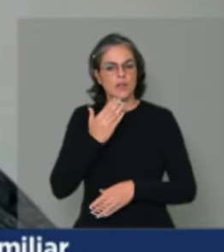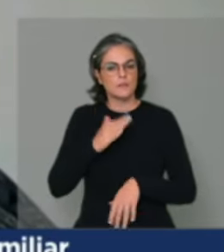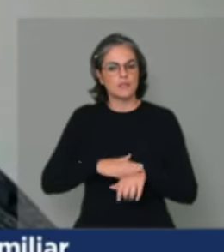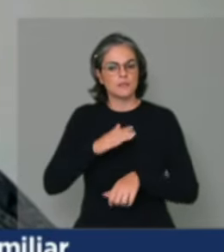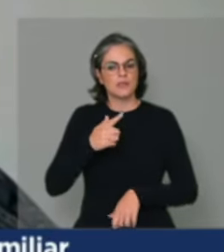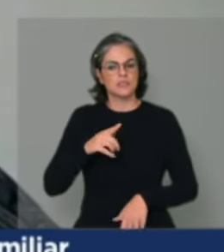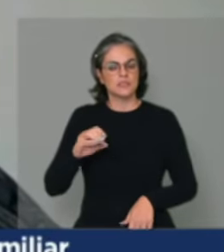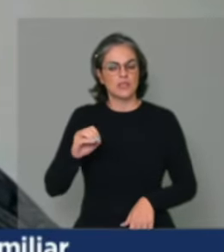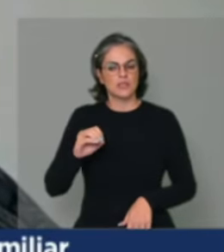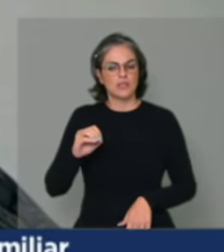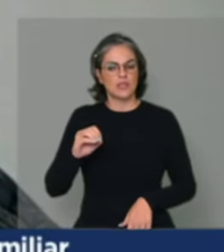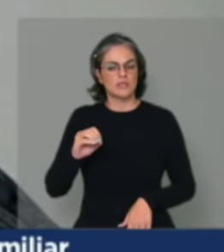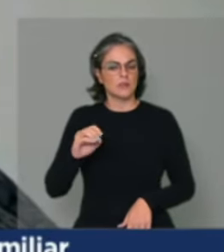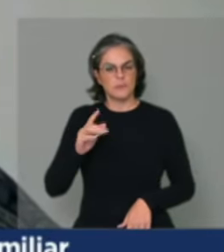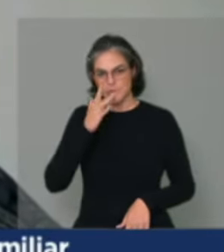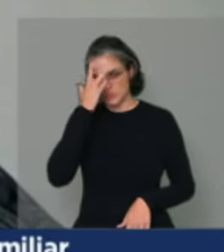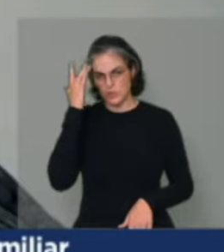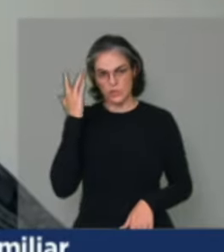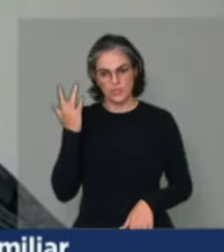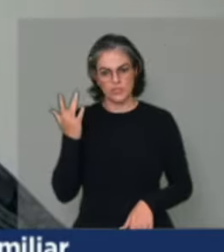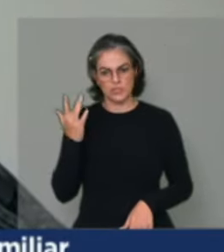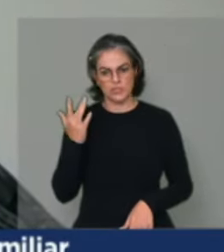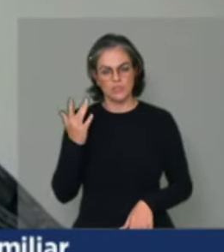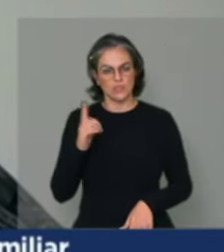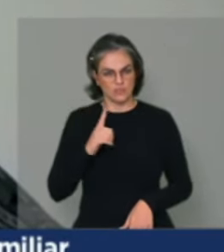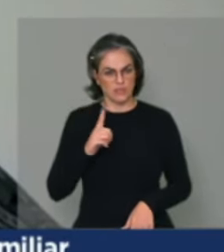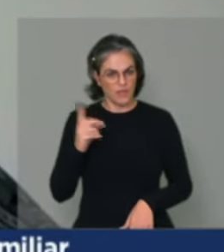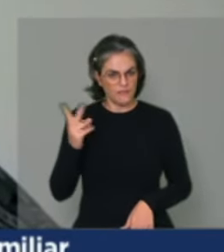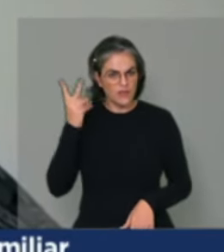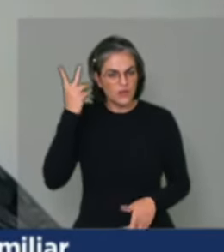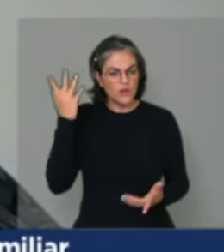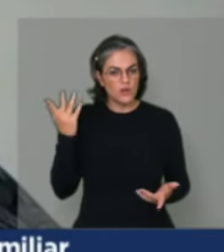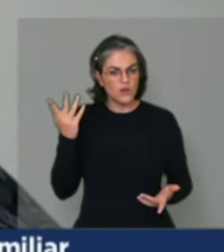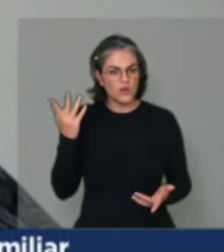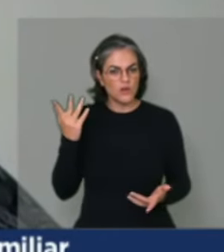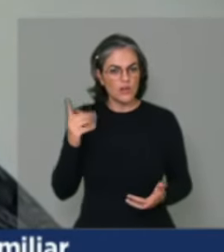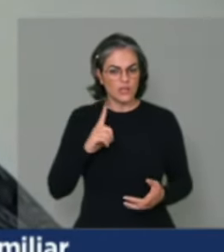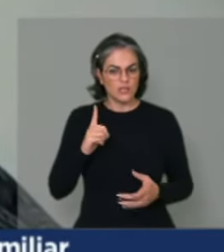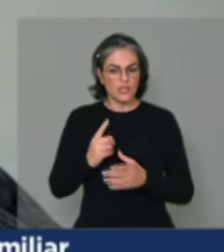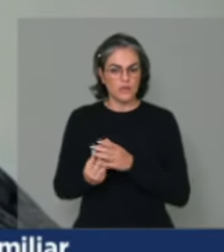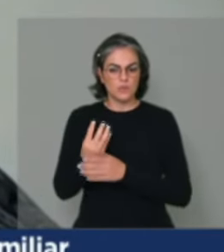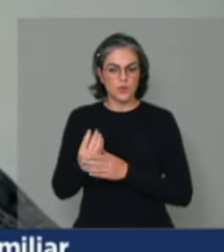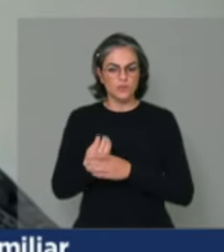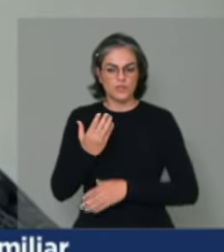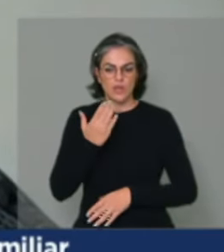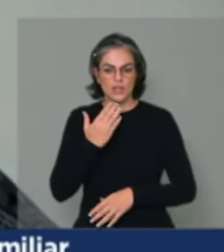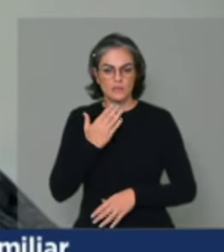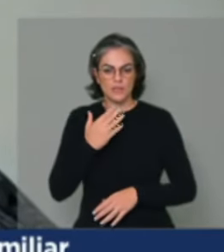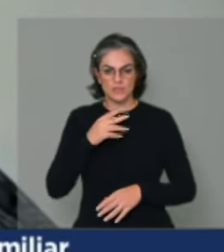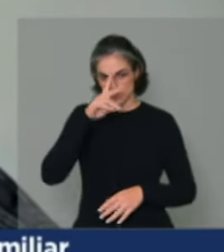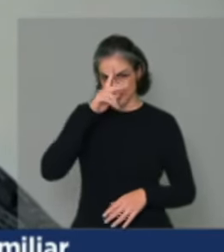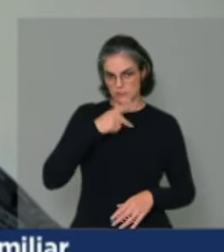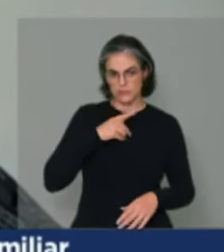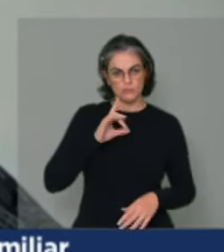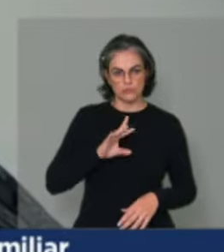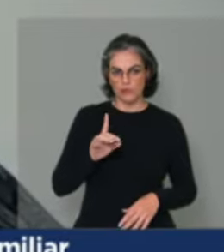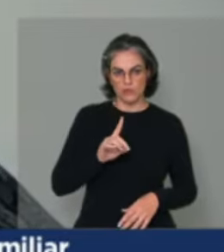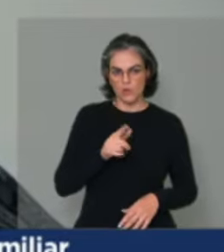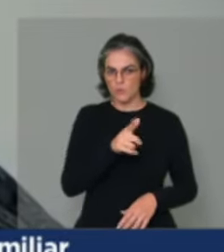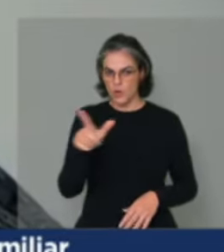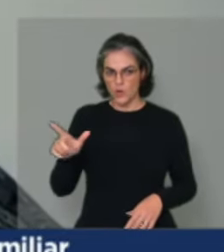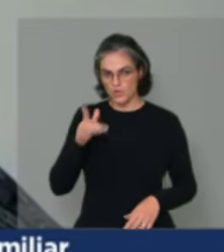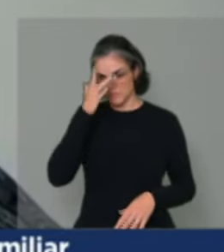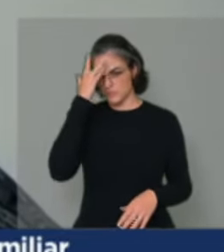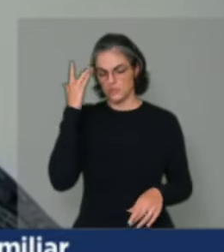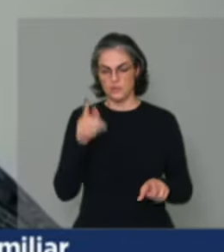pessoas. Somos reconhecidos que essa categoria ela produz alimento para si e para o outro. Nós somos a